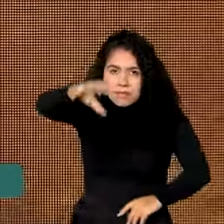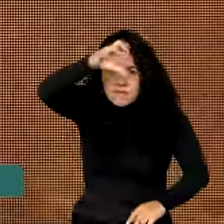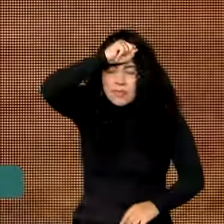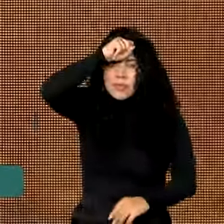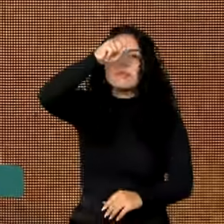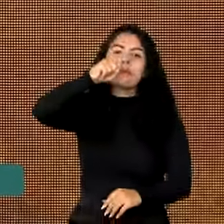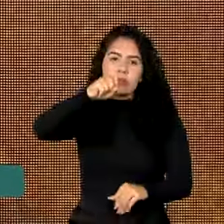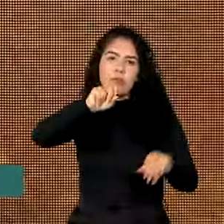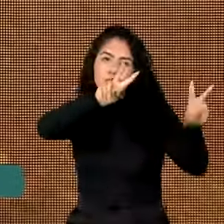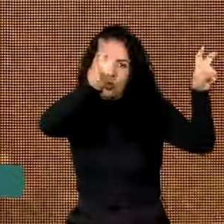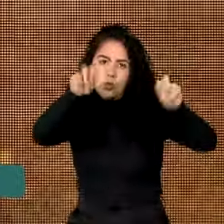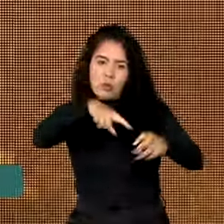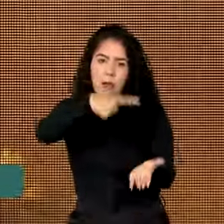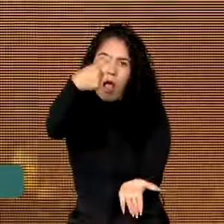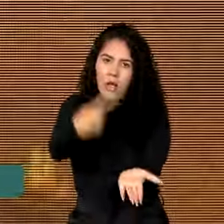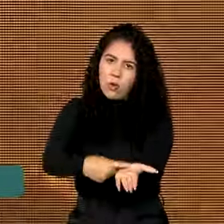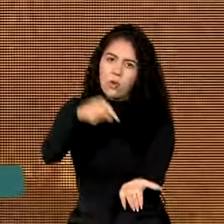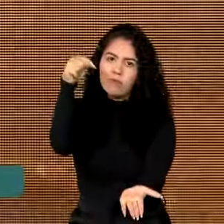acordo.